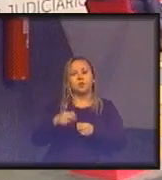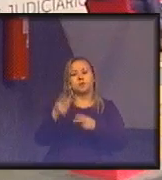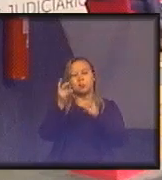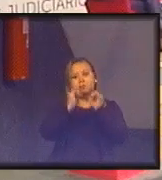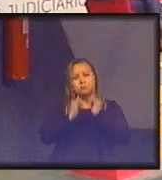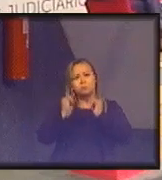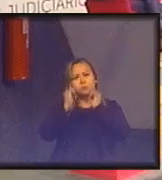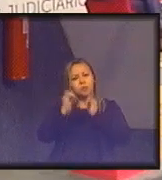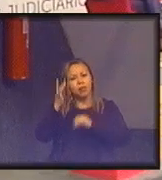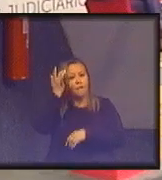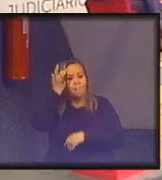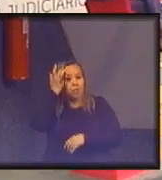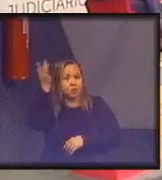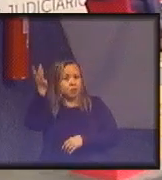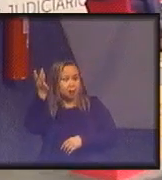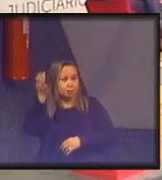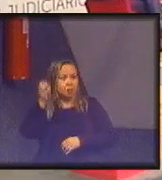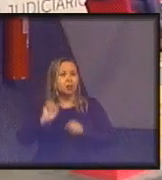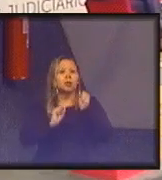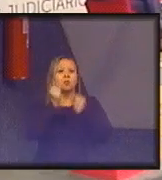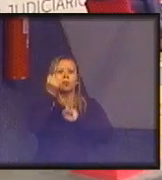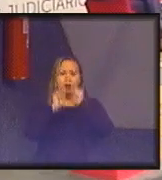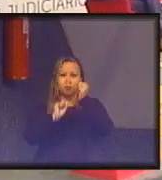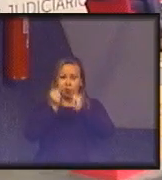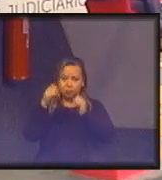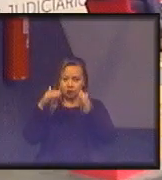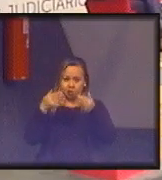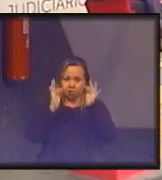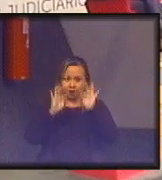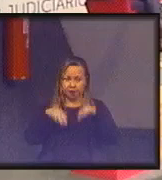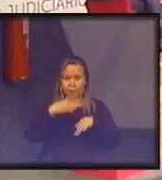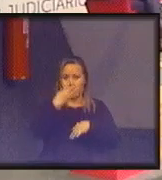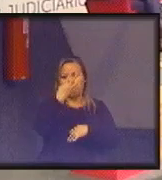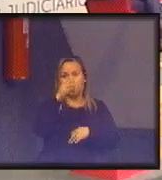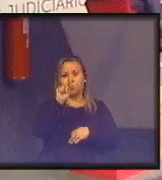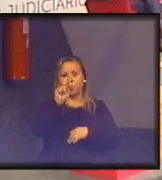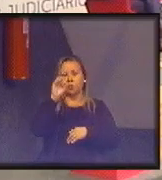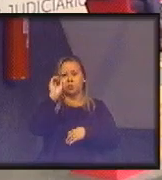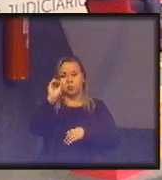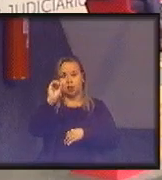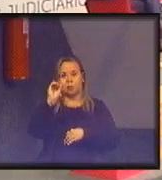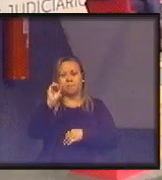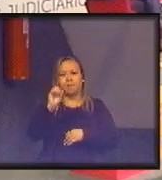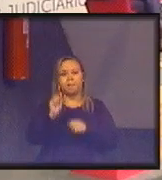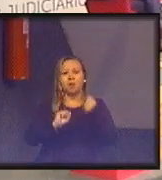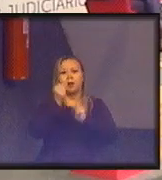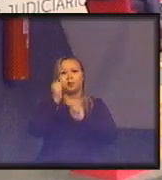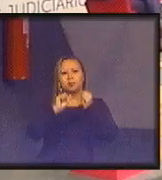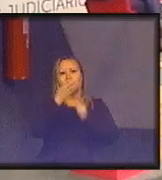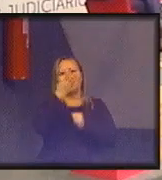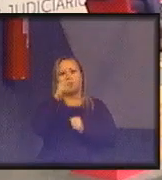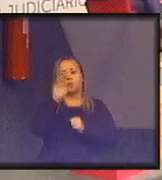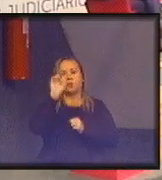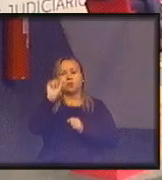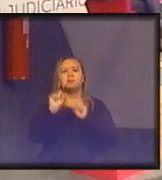e finalmente a indústria 4.0 o que é a indústria 4.0 a indústria 4.0 é